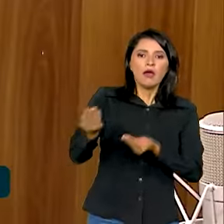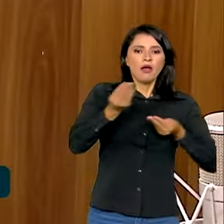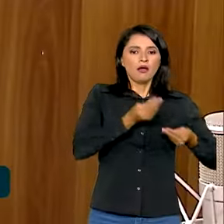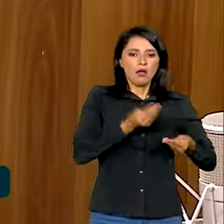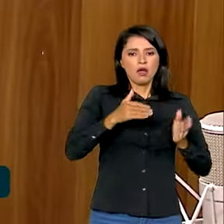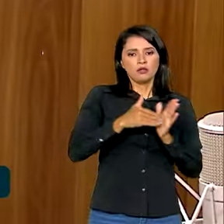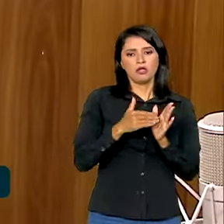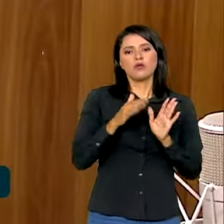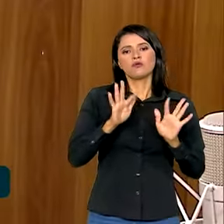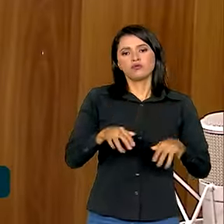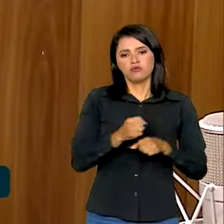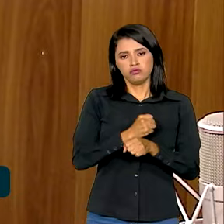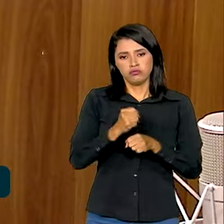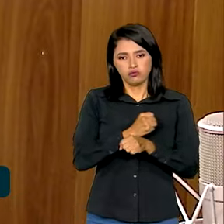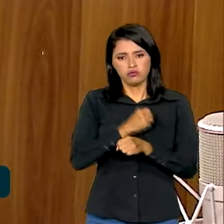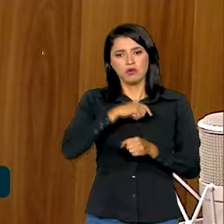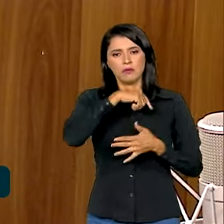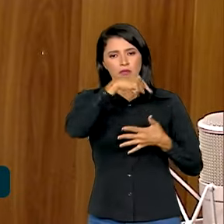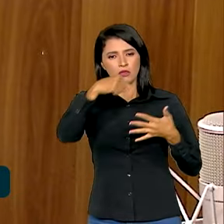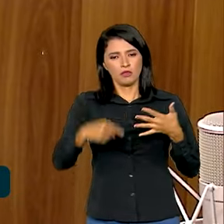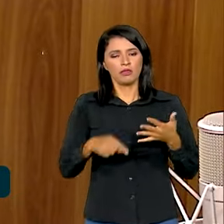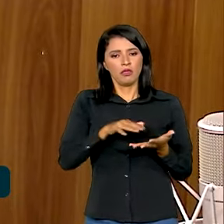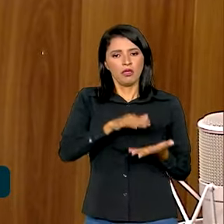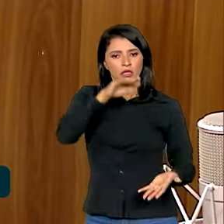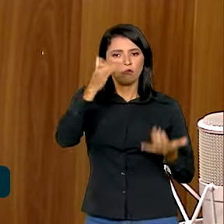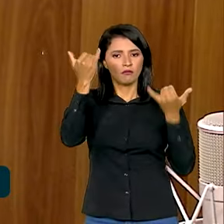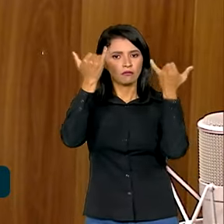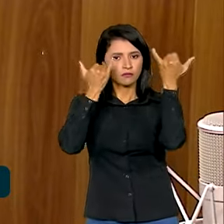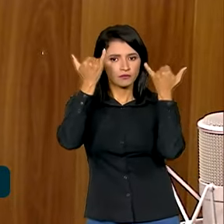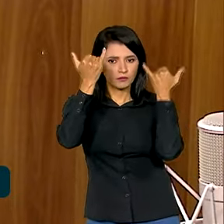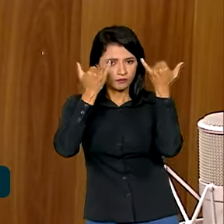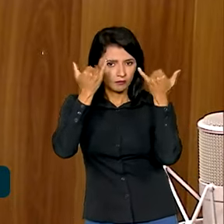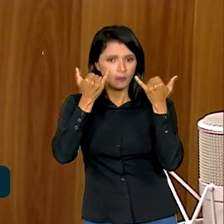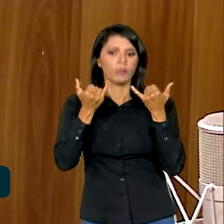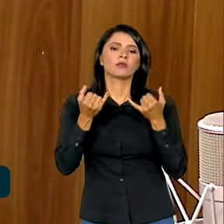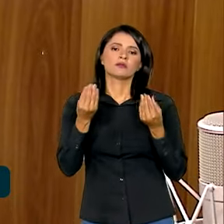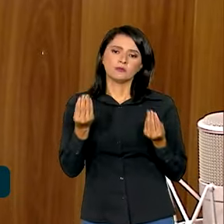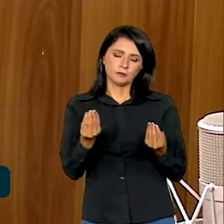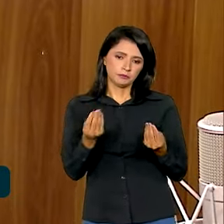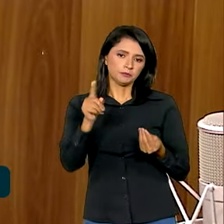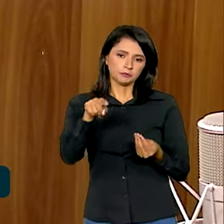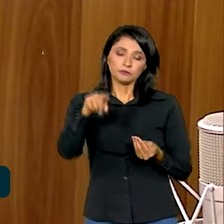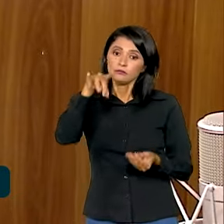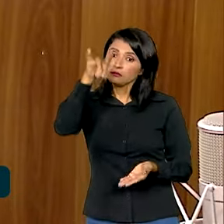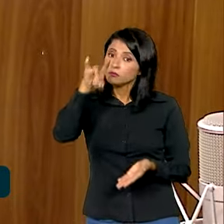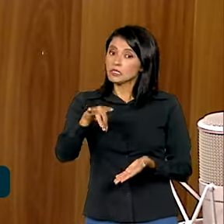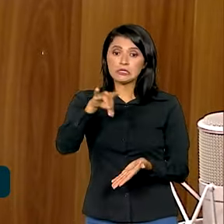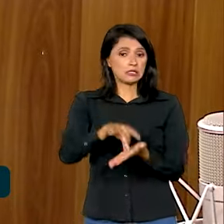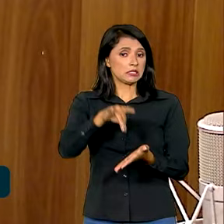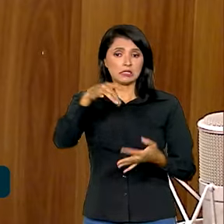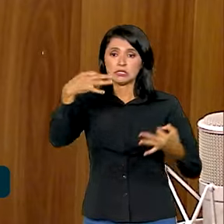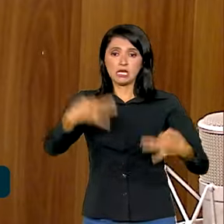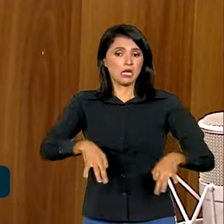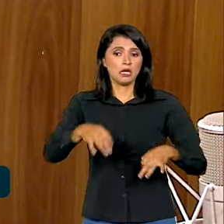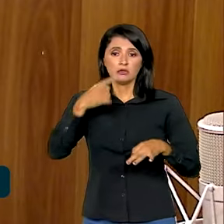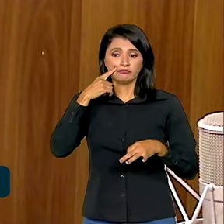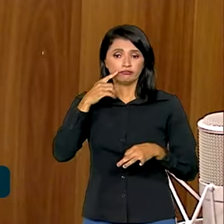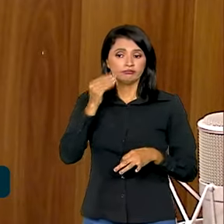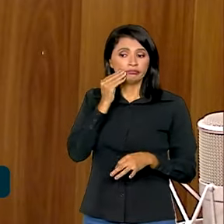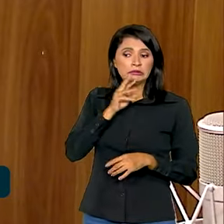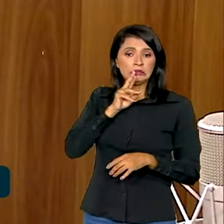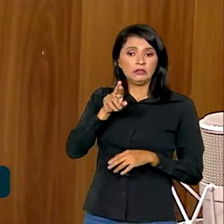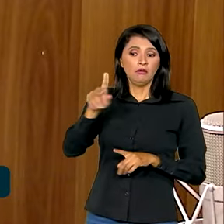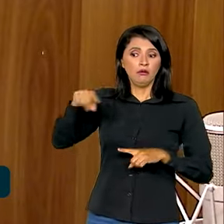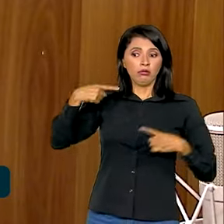até o final do ano, chegar com um conjunto de informações precisas e tentando responder a esse